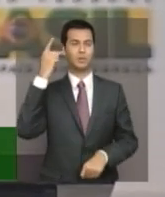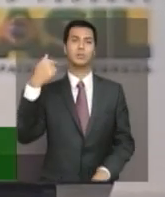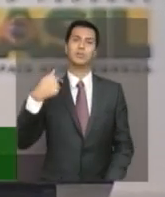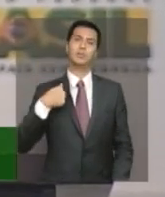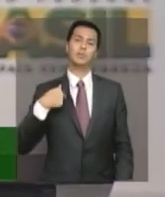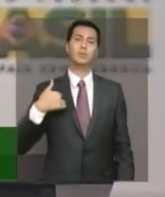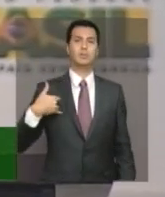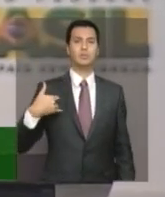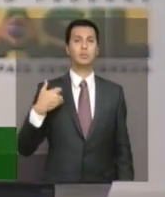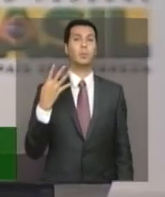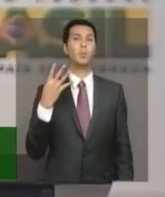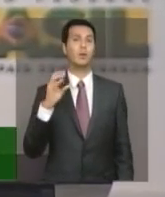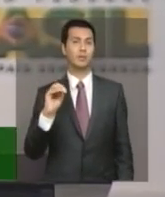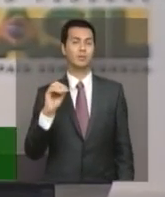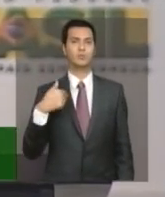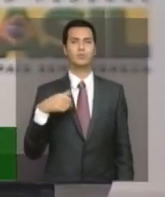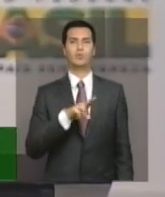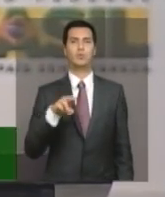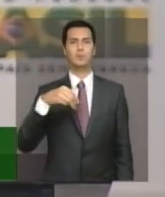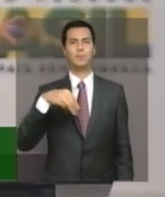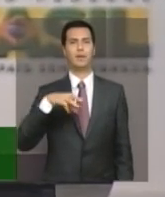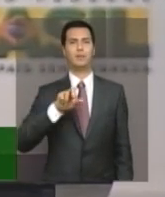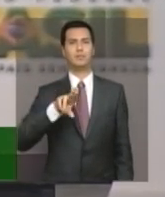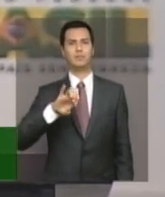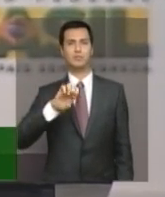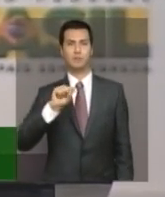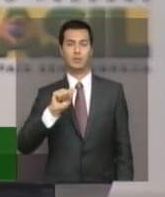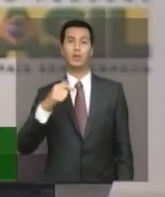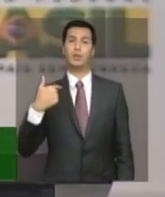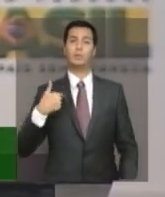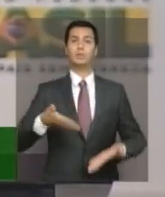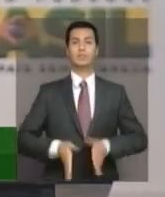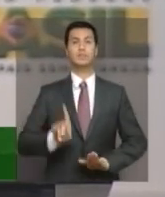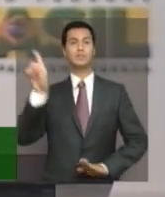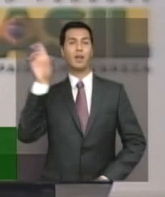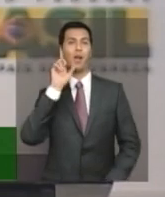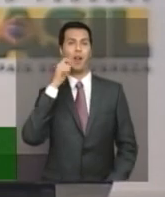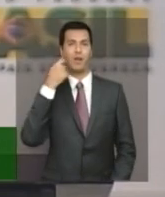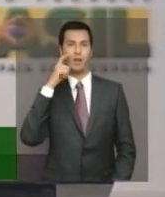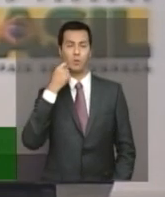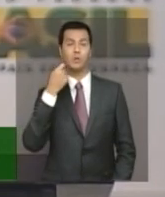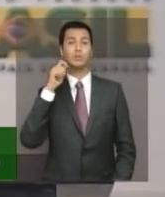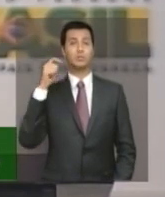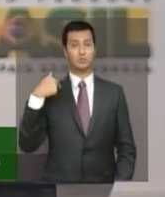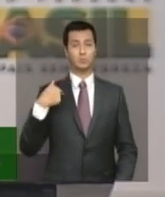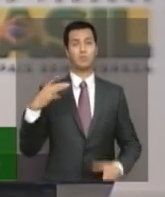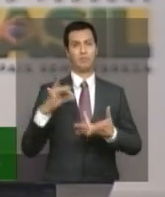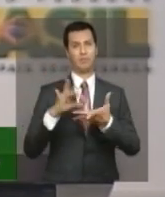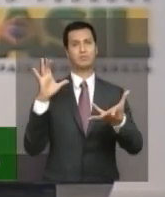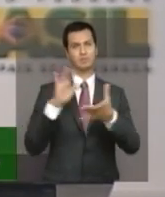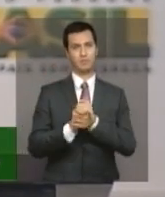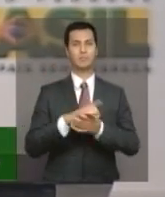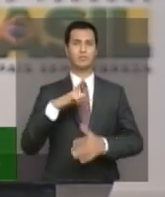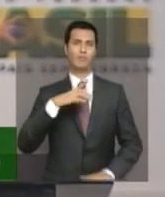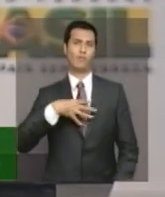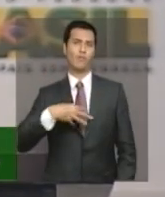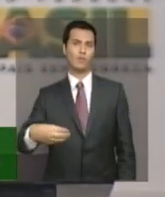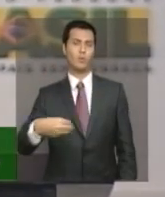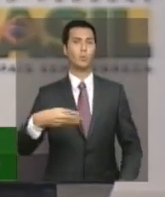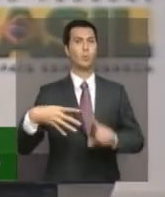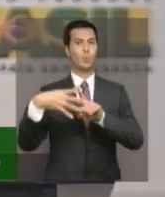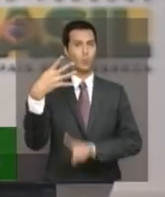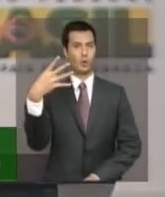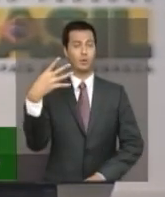Marise, sou de Alagoas, casada, mãe de 4 filhos. Eu participei do Bolsa Família desde